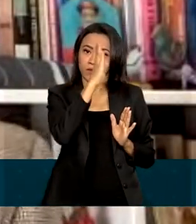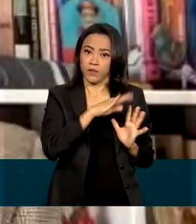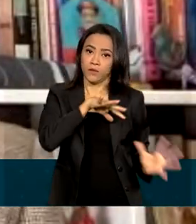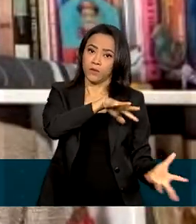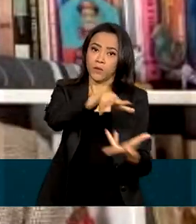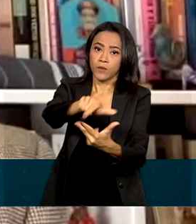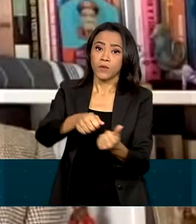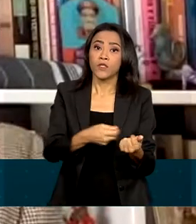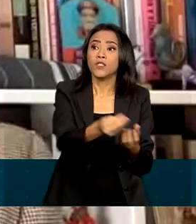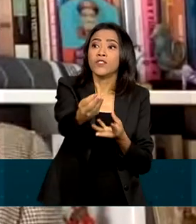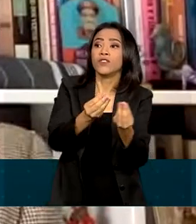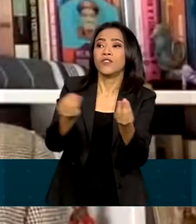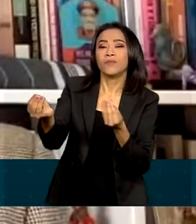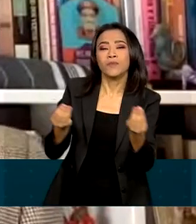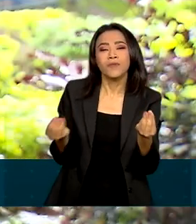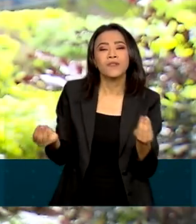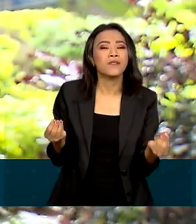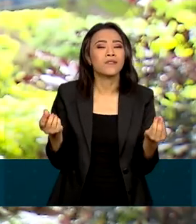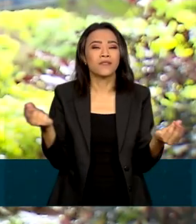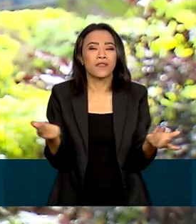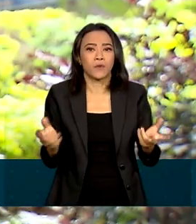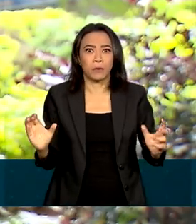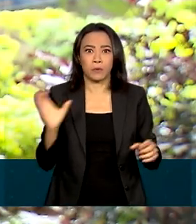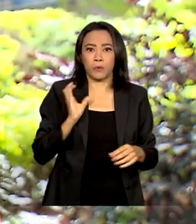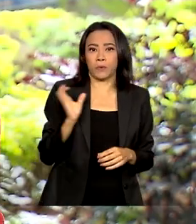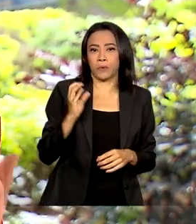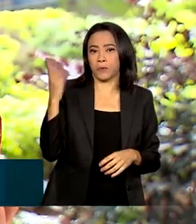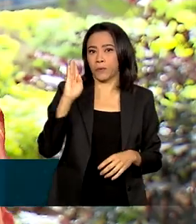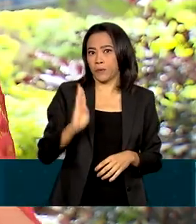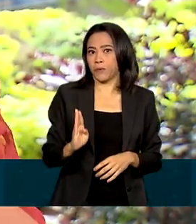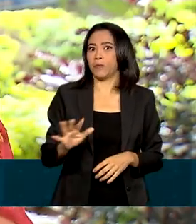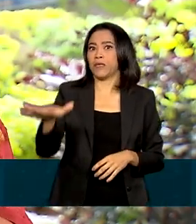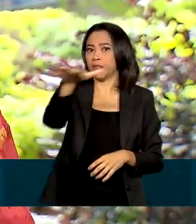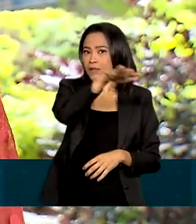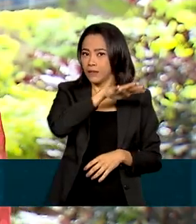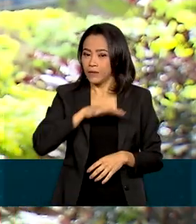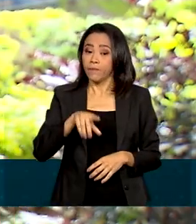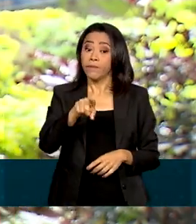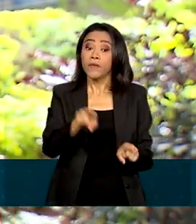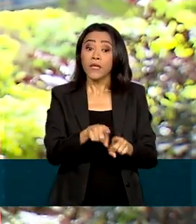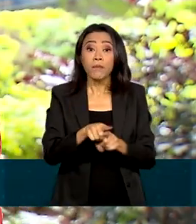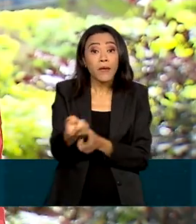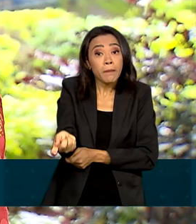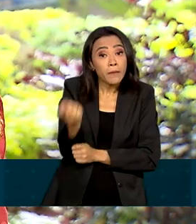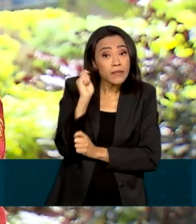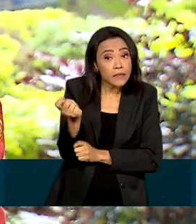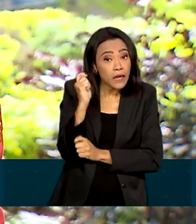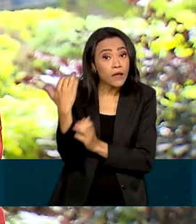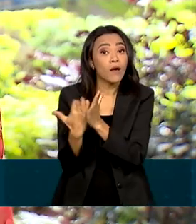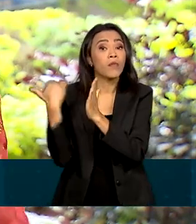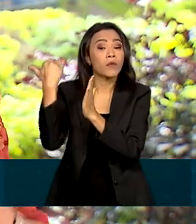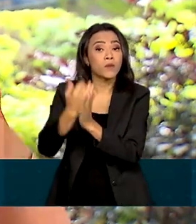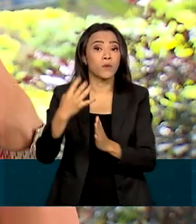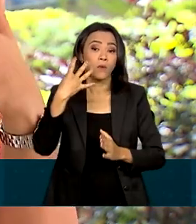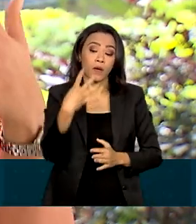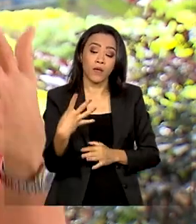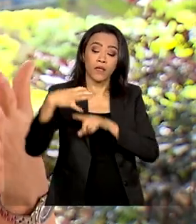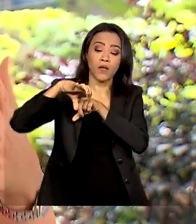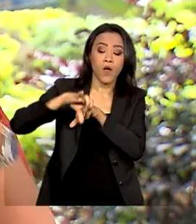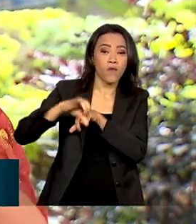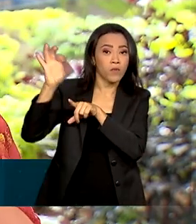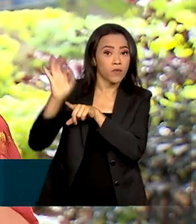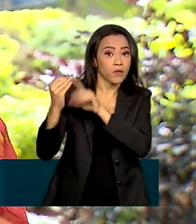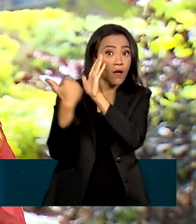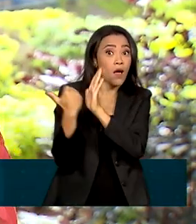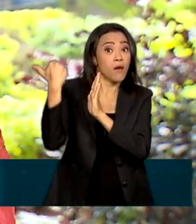a distribuir riqueza dentro do nosso país. O setor do pescado também cresceu em 2022, faturou 49% a